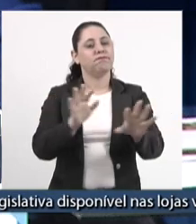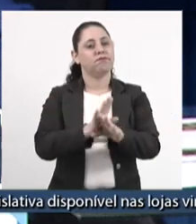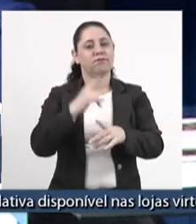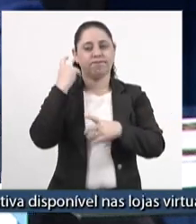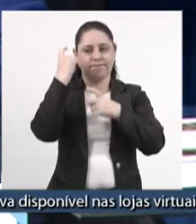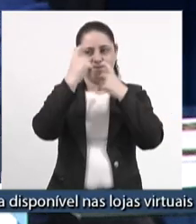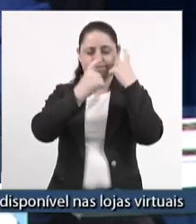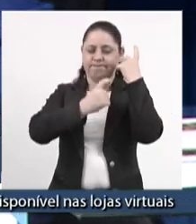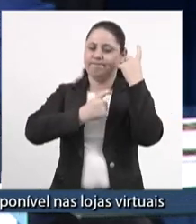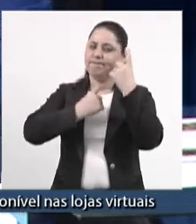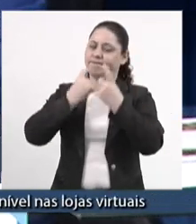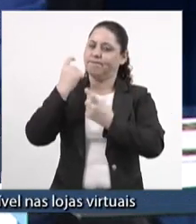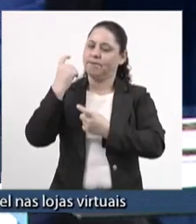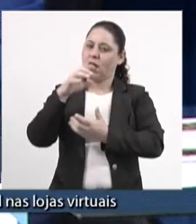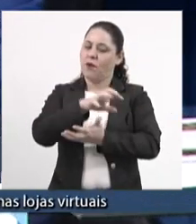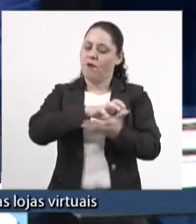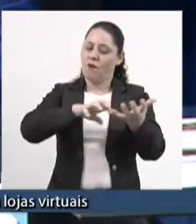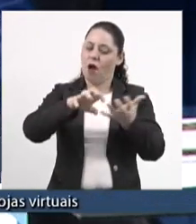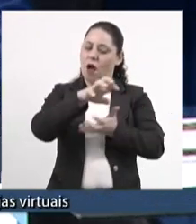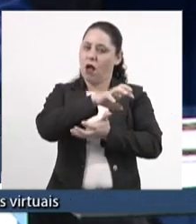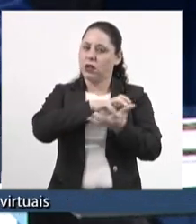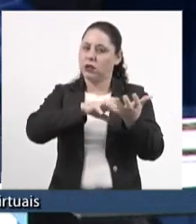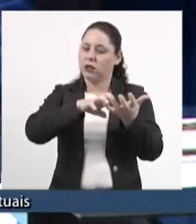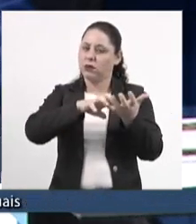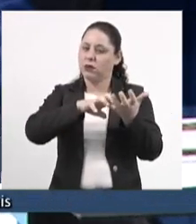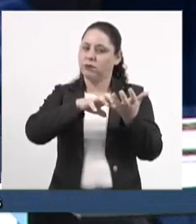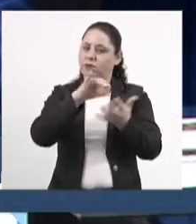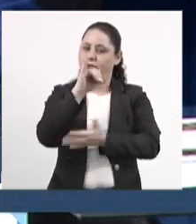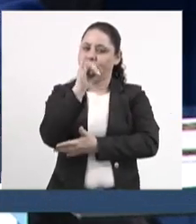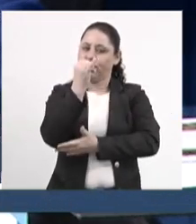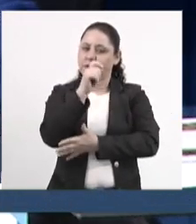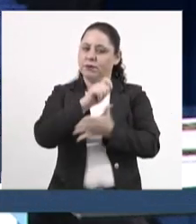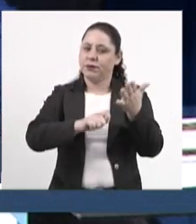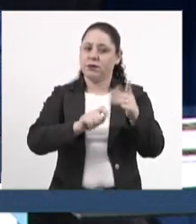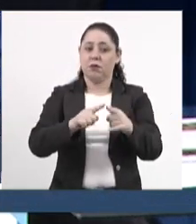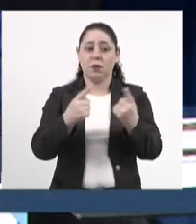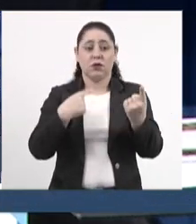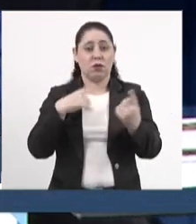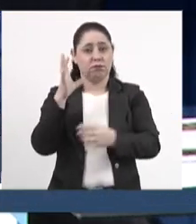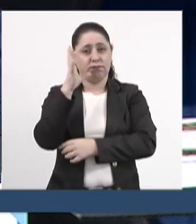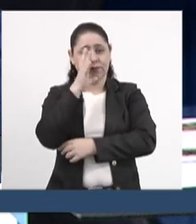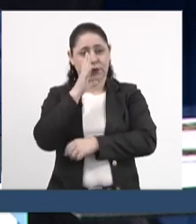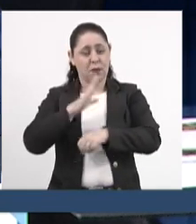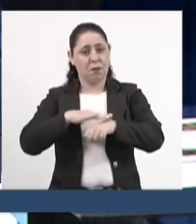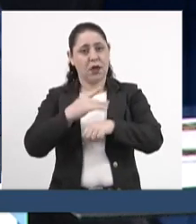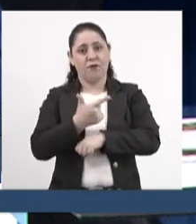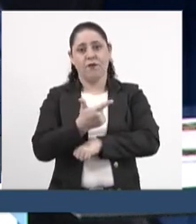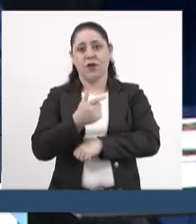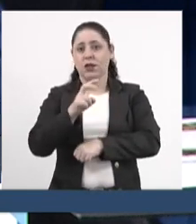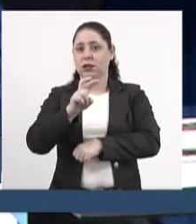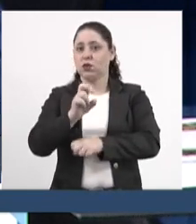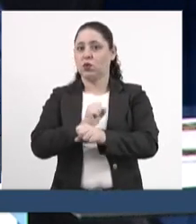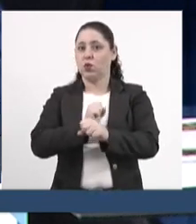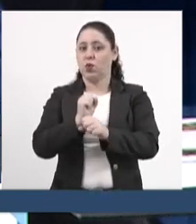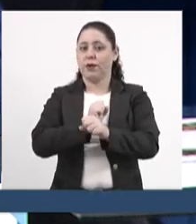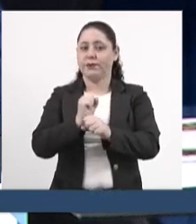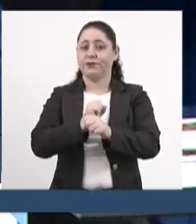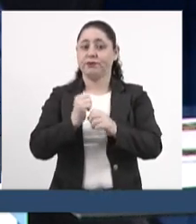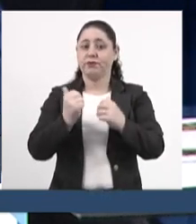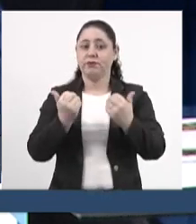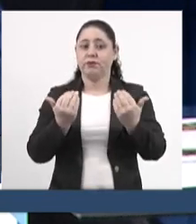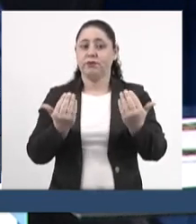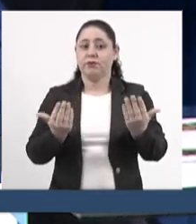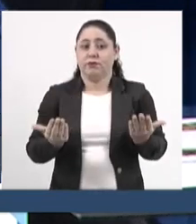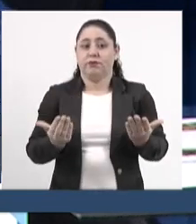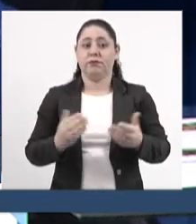preocupa. Essa reforma tributária se arrasta aí. Só que eu acompanho há mais de 25 anos. E